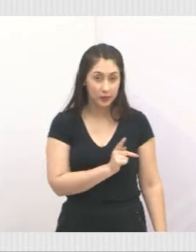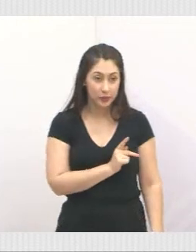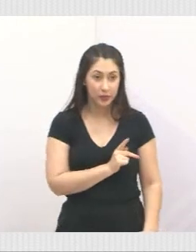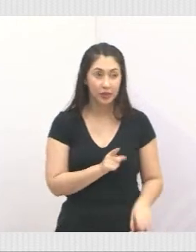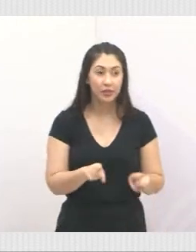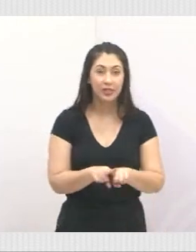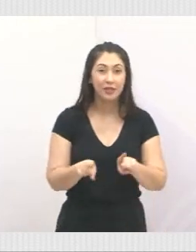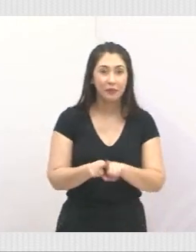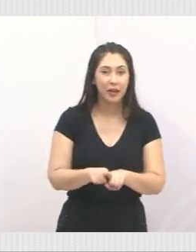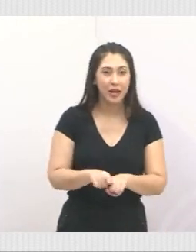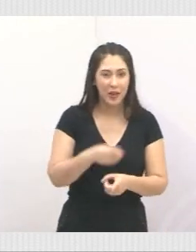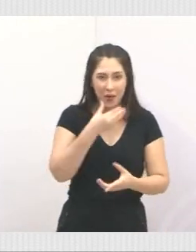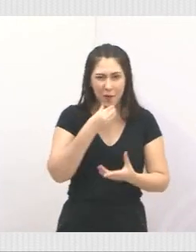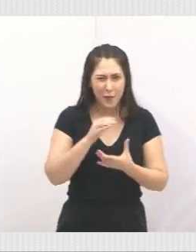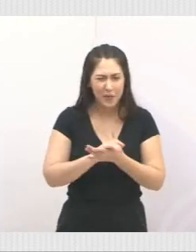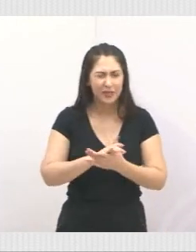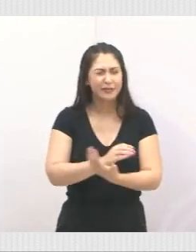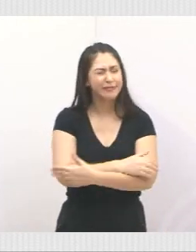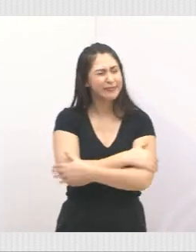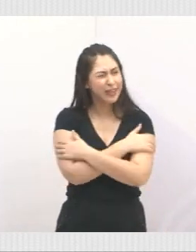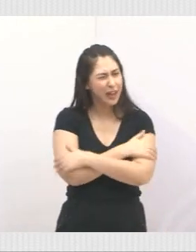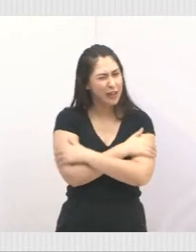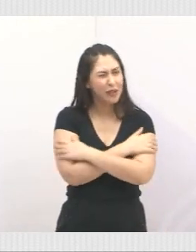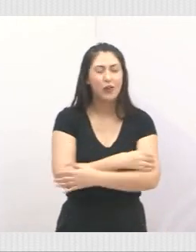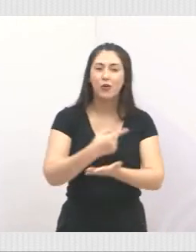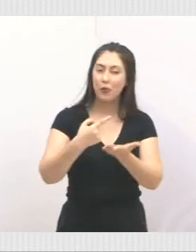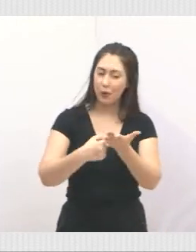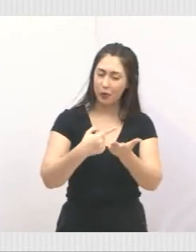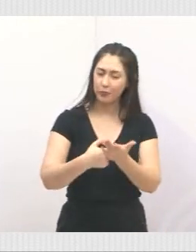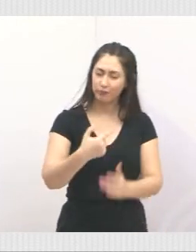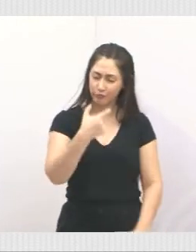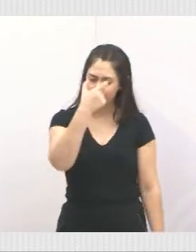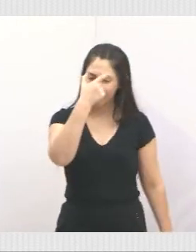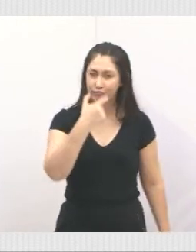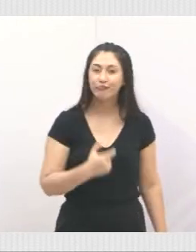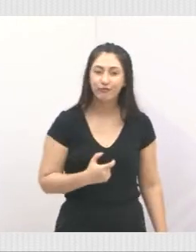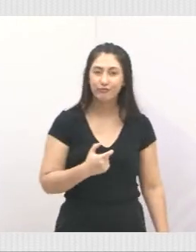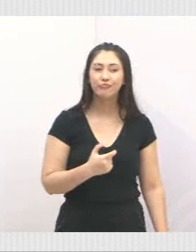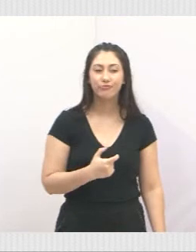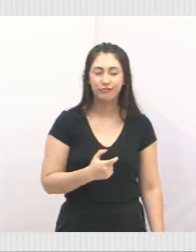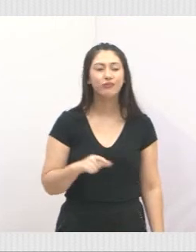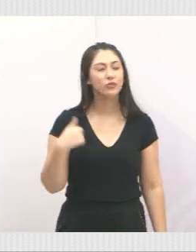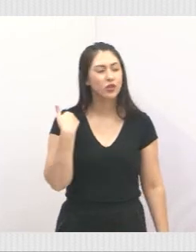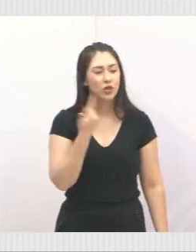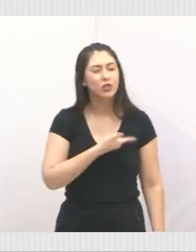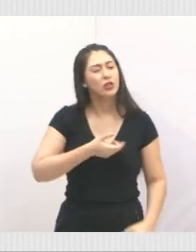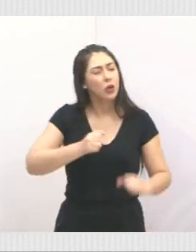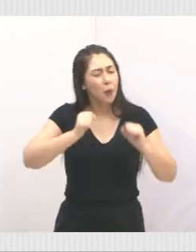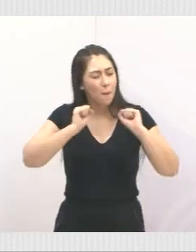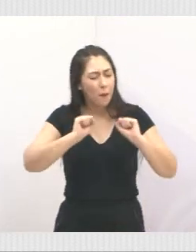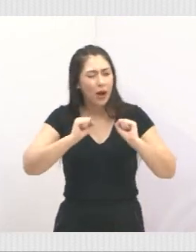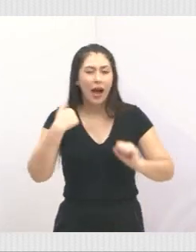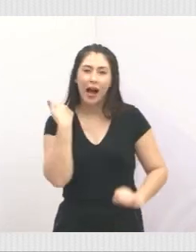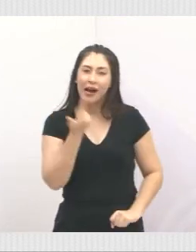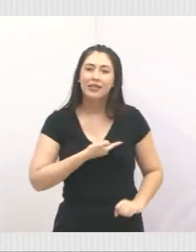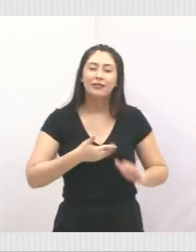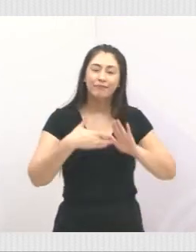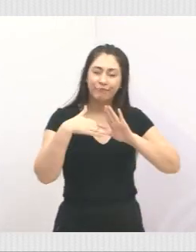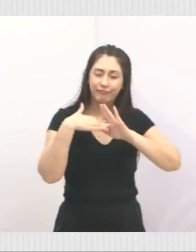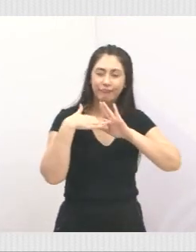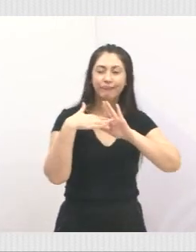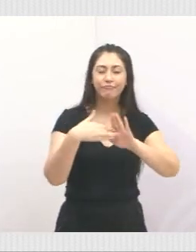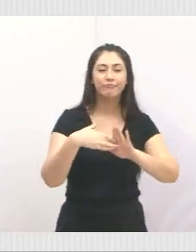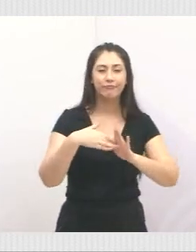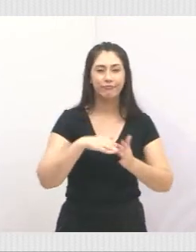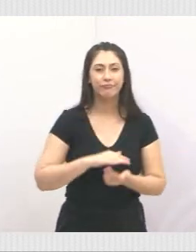alemão, um grande abraço para vocês. Pode contar com as vereadoras tudo o que a gente pudermos fazer por vocês e estaremos